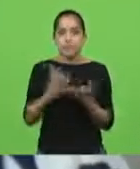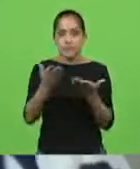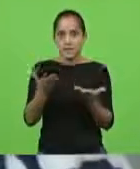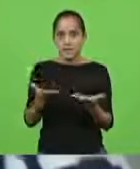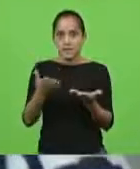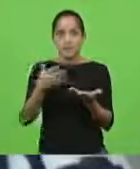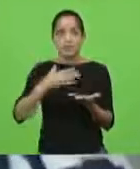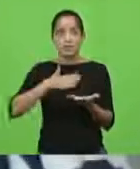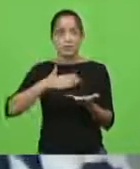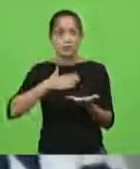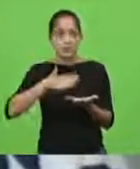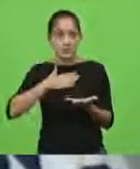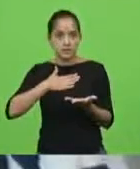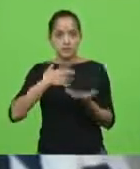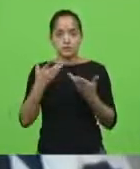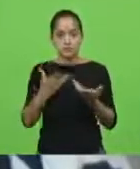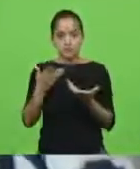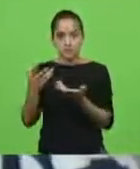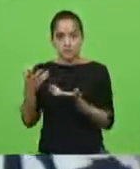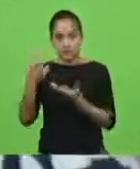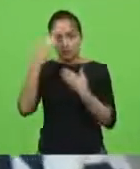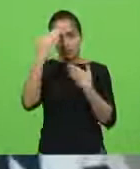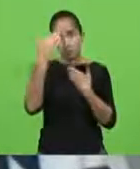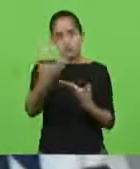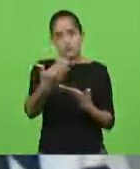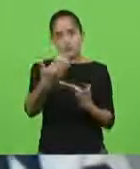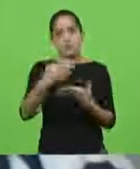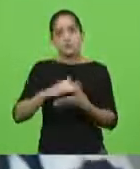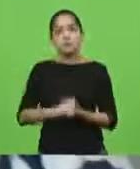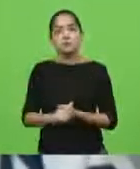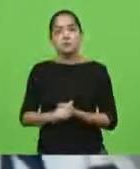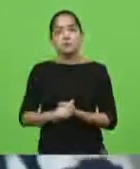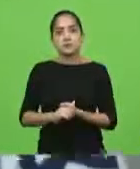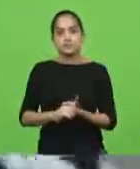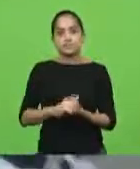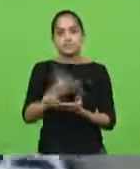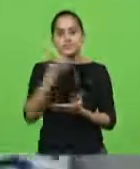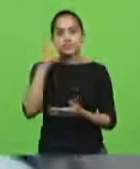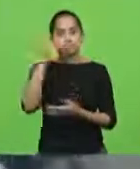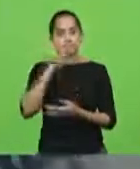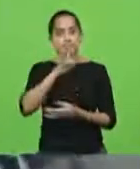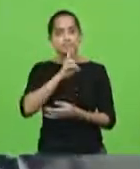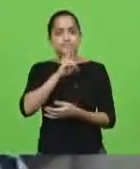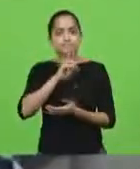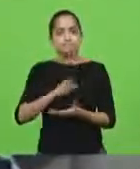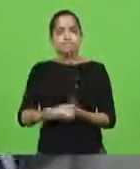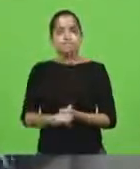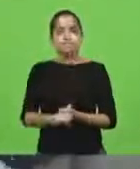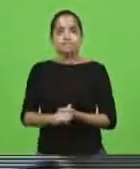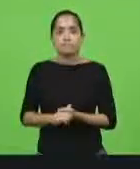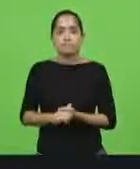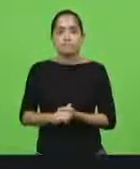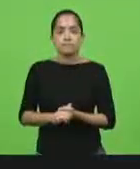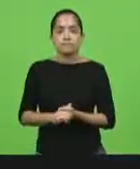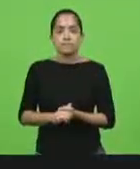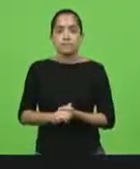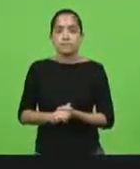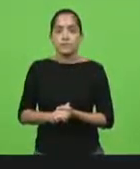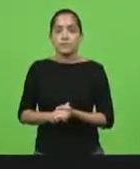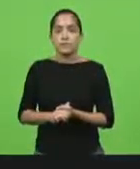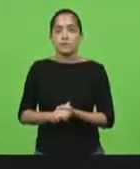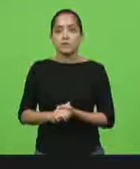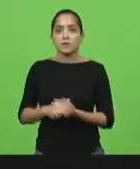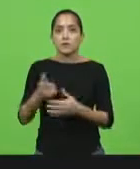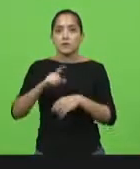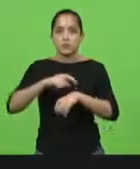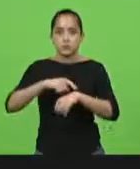meu desejo. Muito obrigada. Obrigada mais uma vez ao Rodrigo, que me cedeu o tempo. O próximo tempo